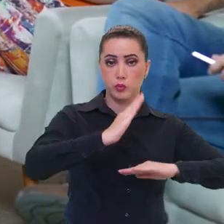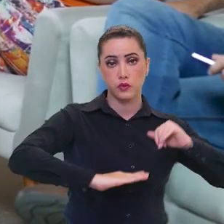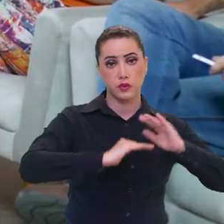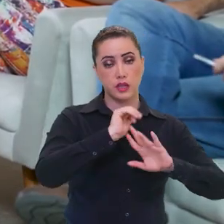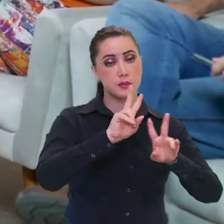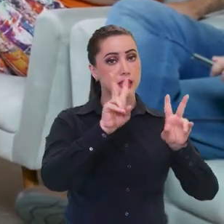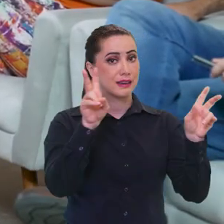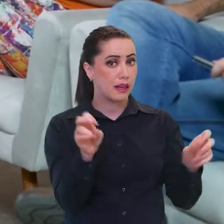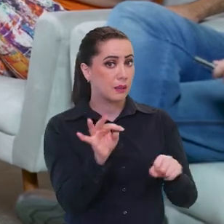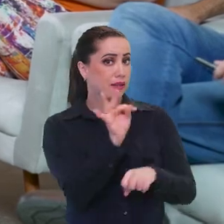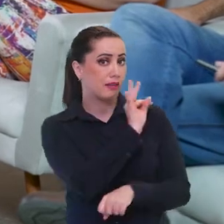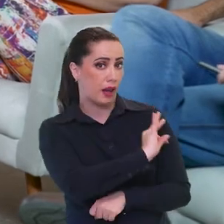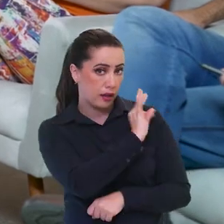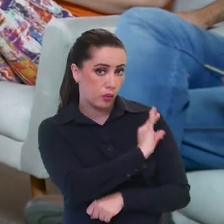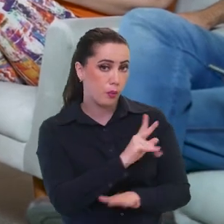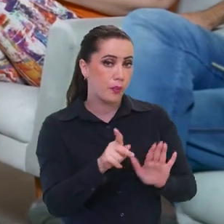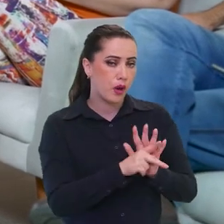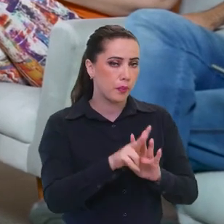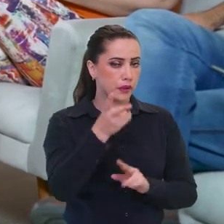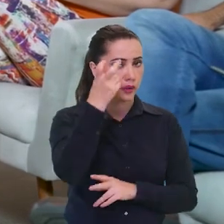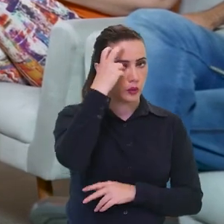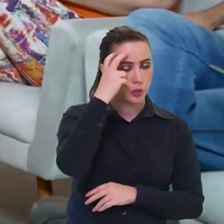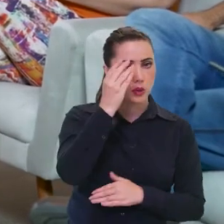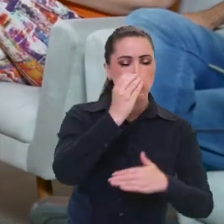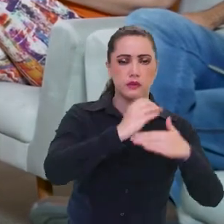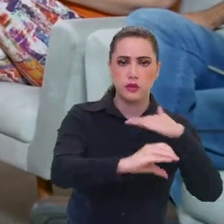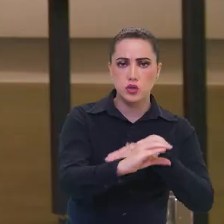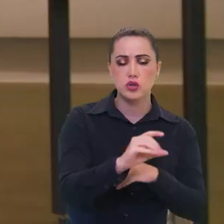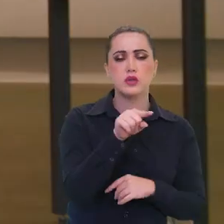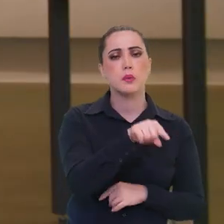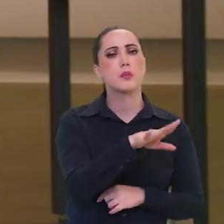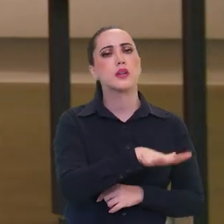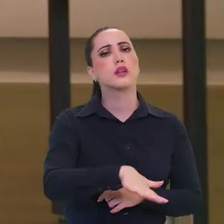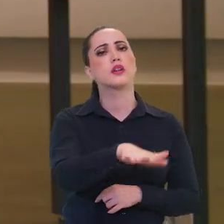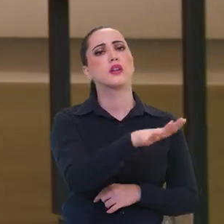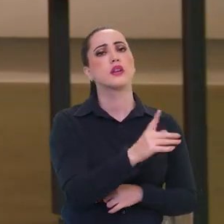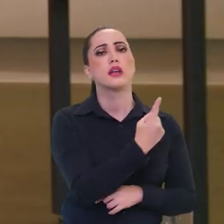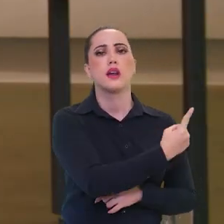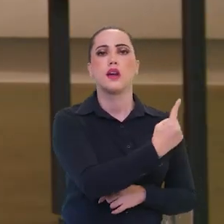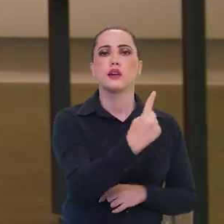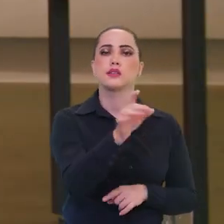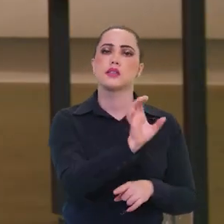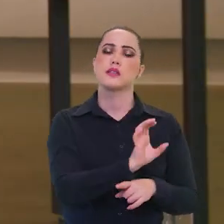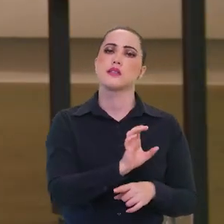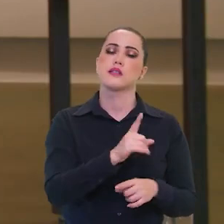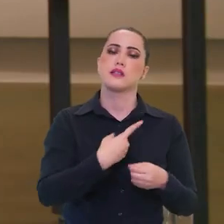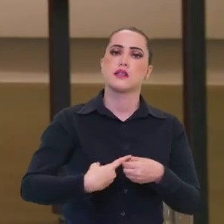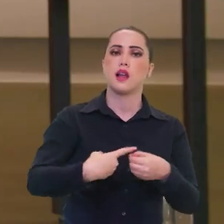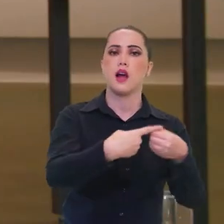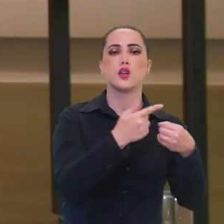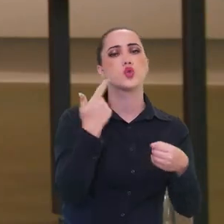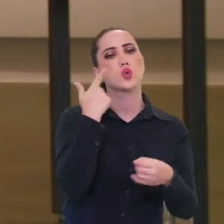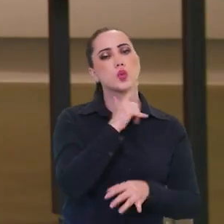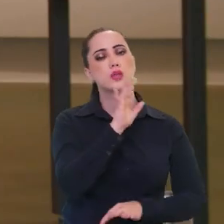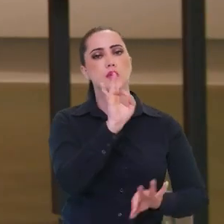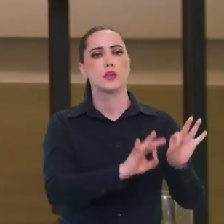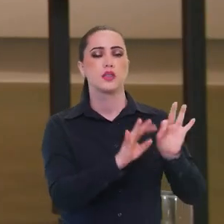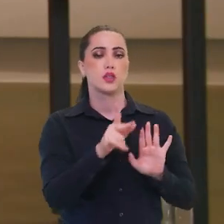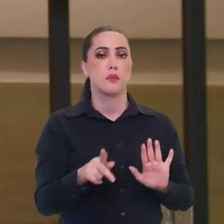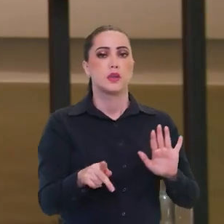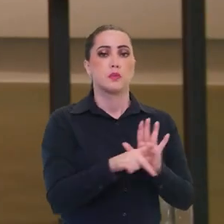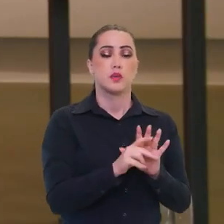áreas técnicas da cultura, e fazer esse investimento para que cada cidade consiga fazer o seu